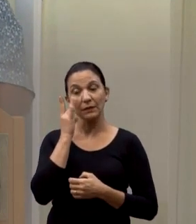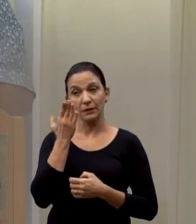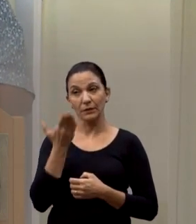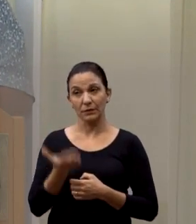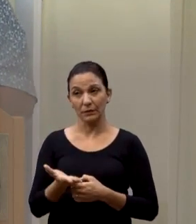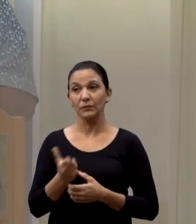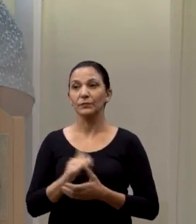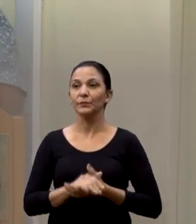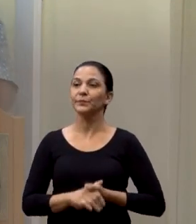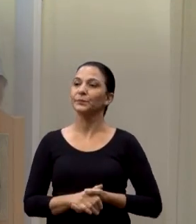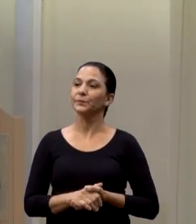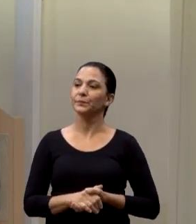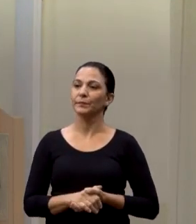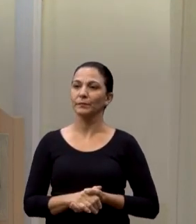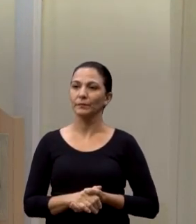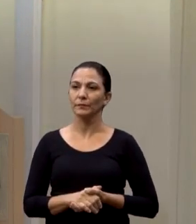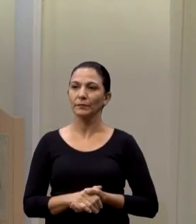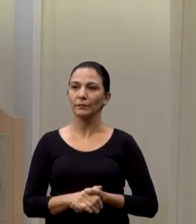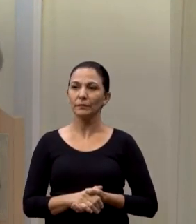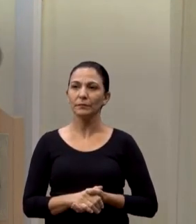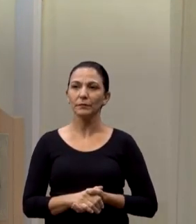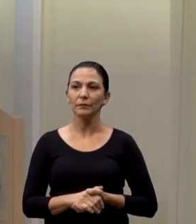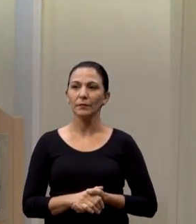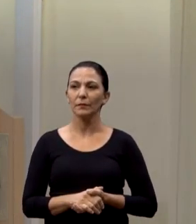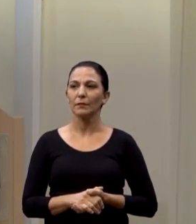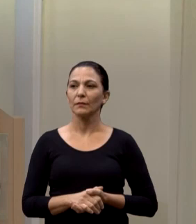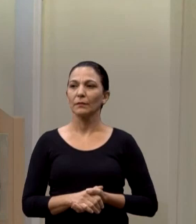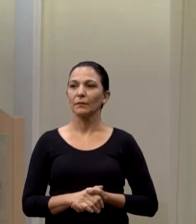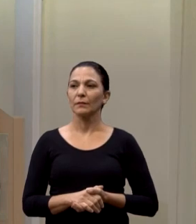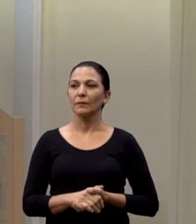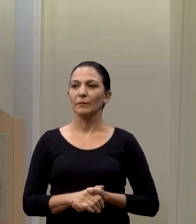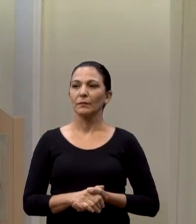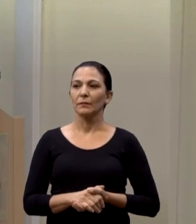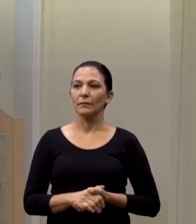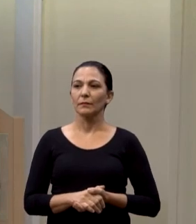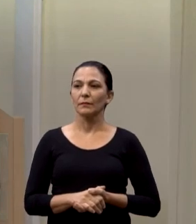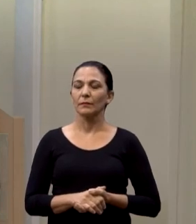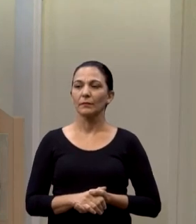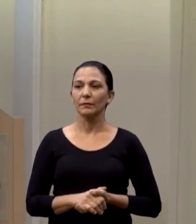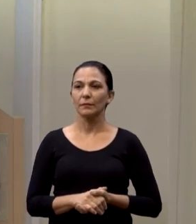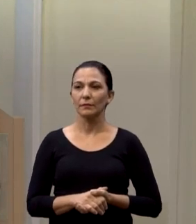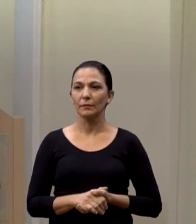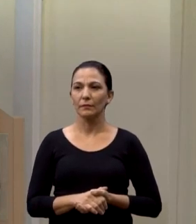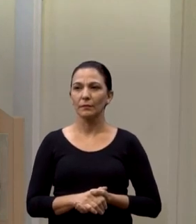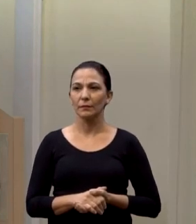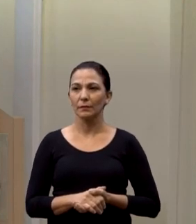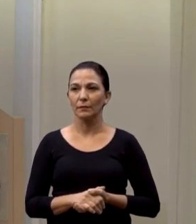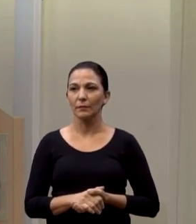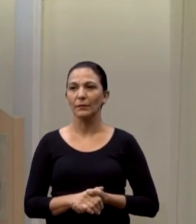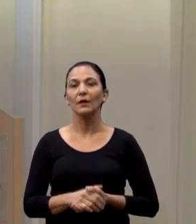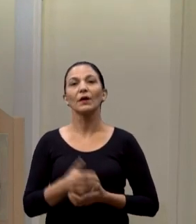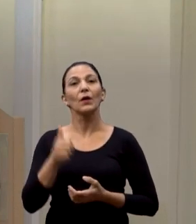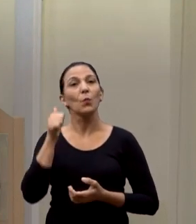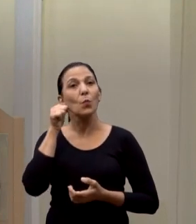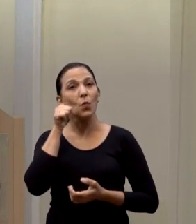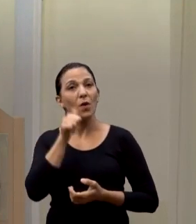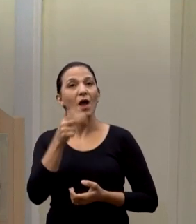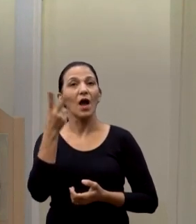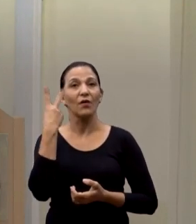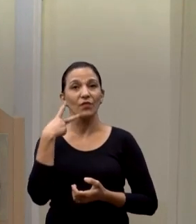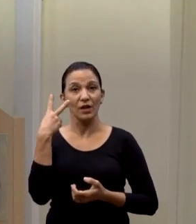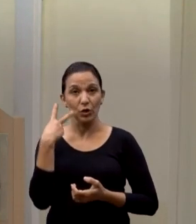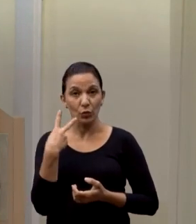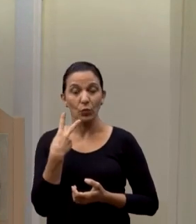pastor Hugo, exercício, em nome também da Fabi e da Filipe, da Luna, as vereadoras aqui